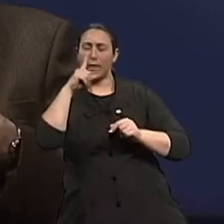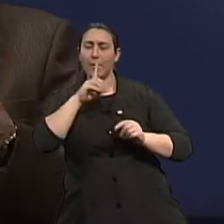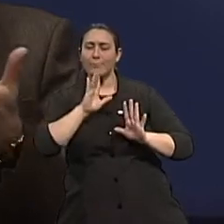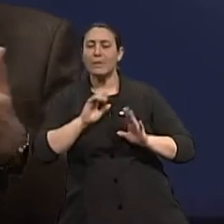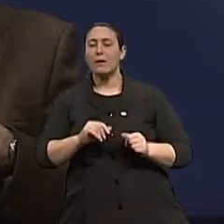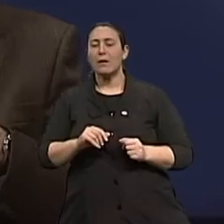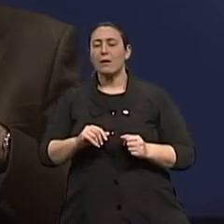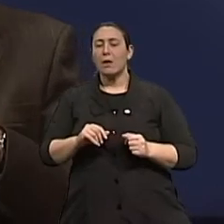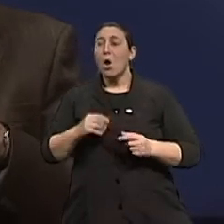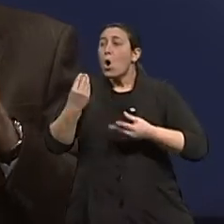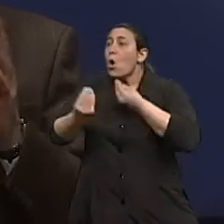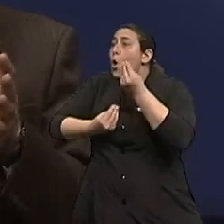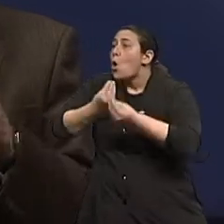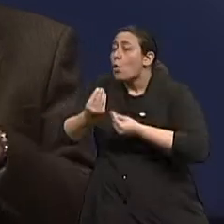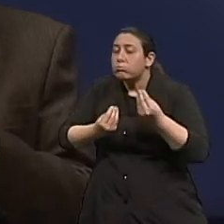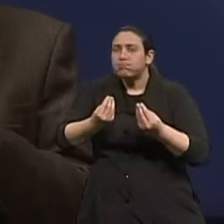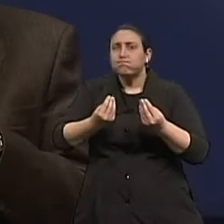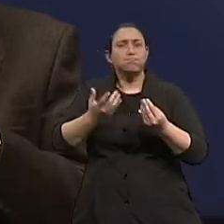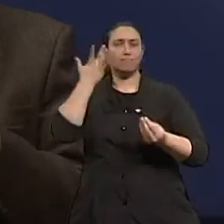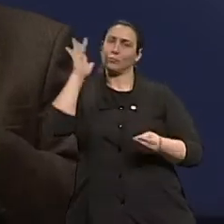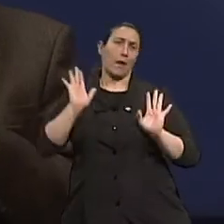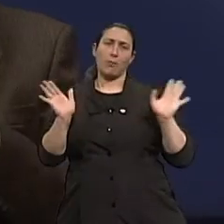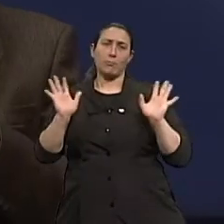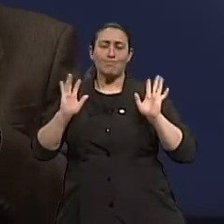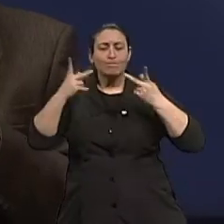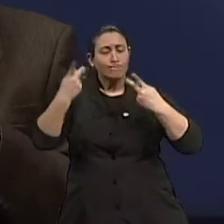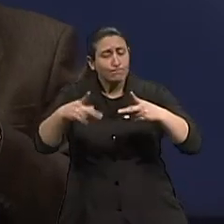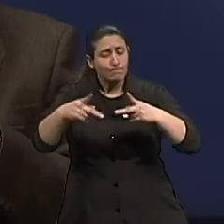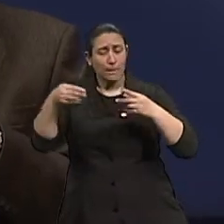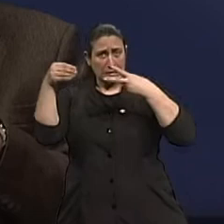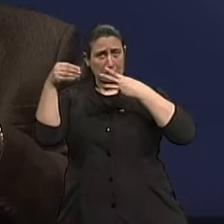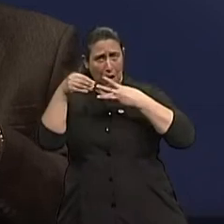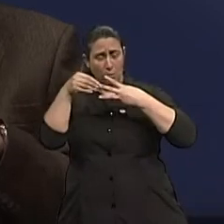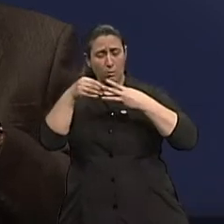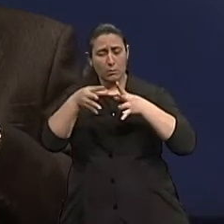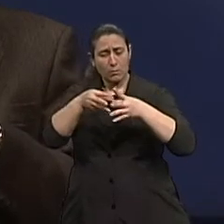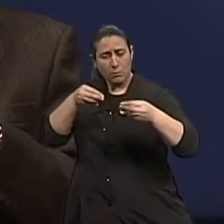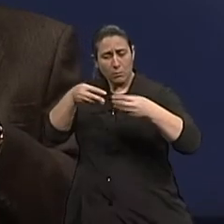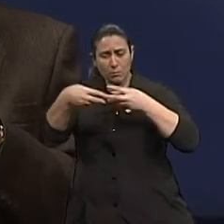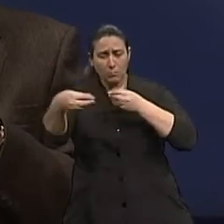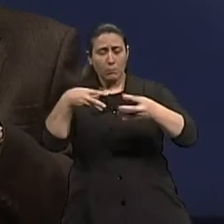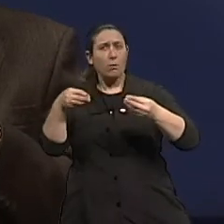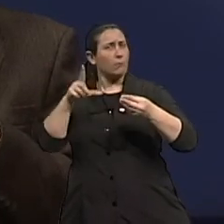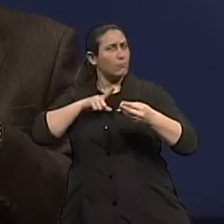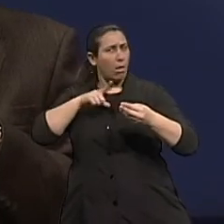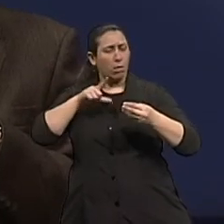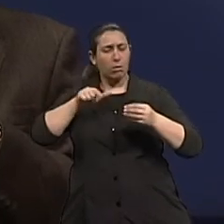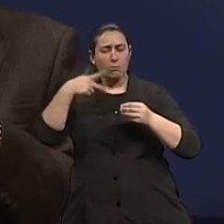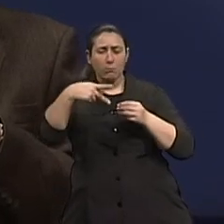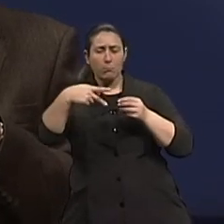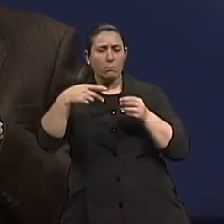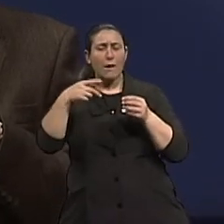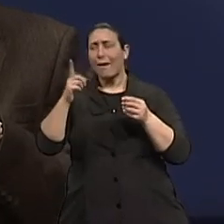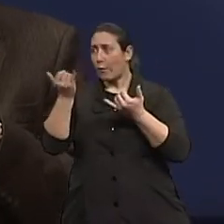isso tudo ocorre. Temos até, casualmente, no intestino grosso, modelos de conhecimento sobre essas informações